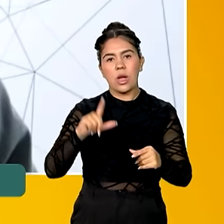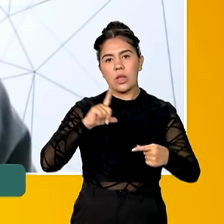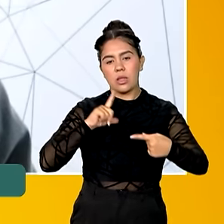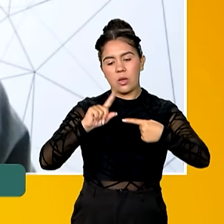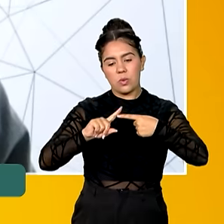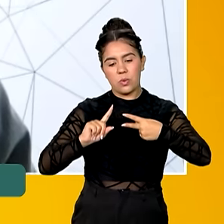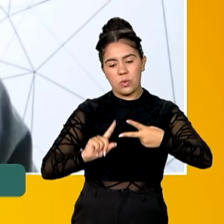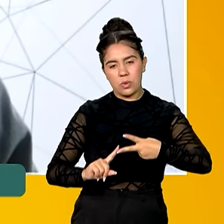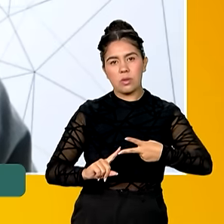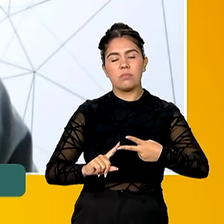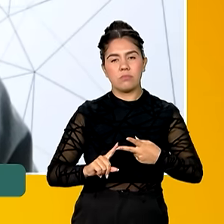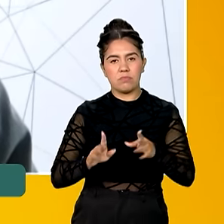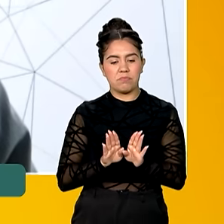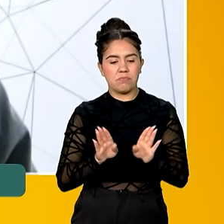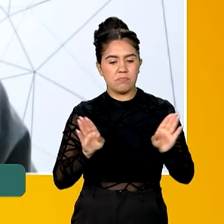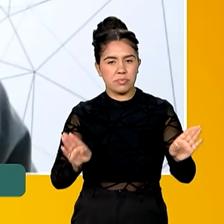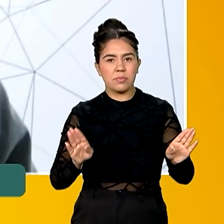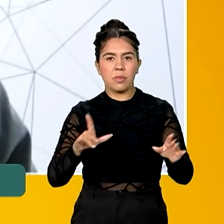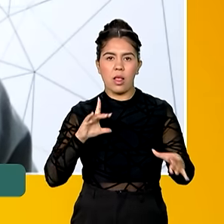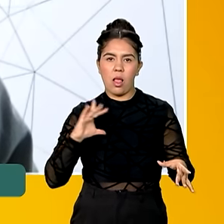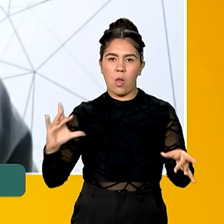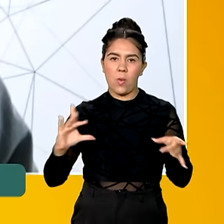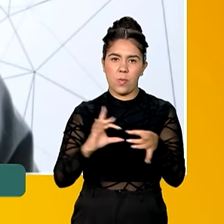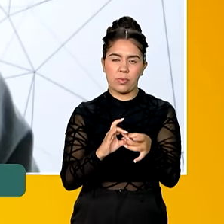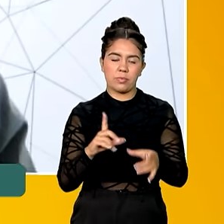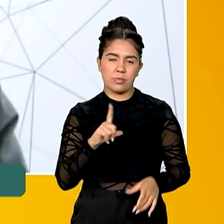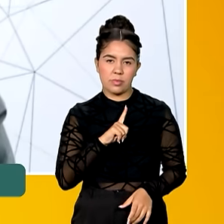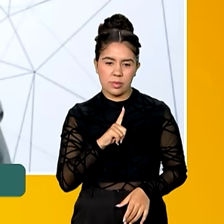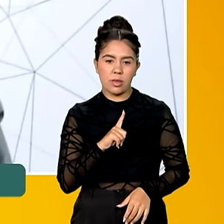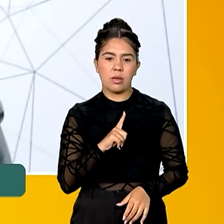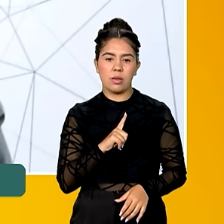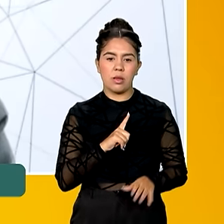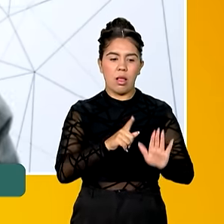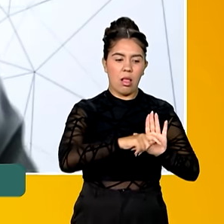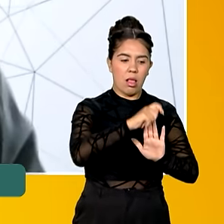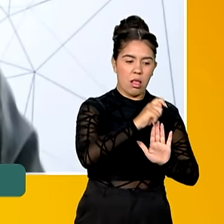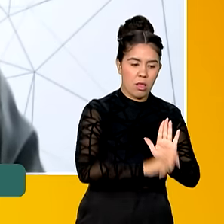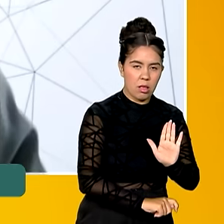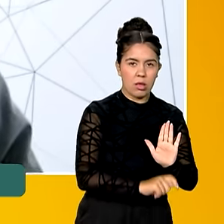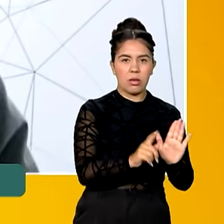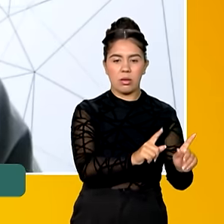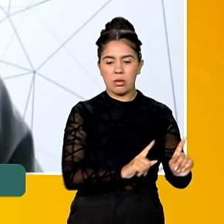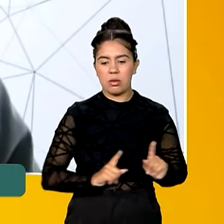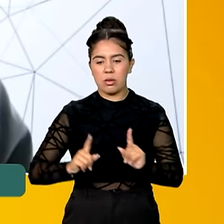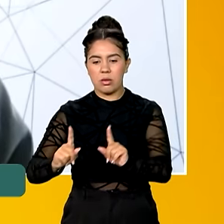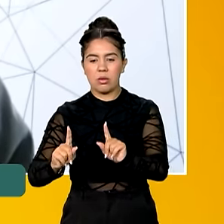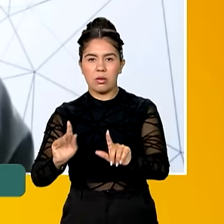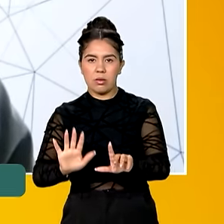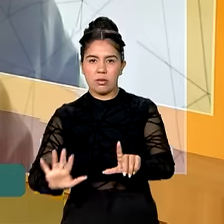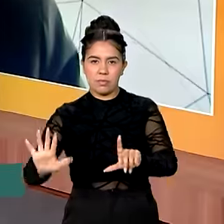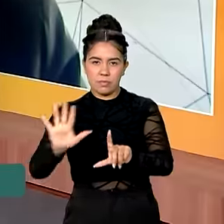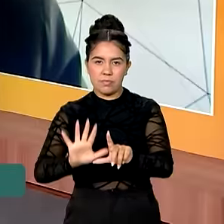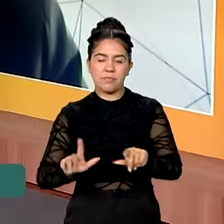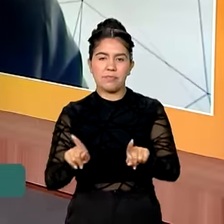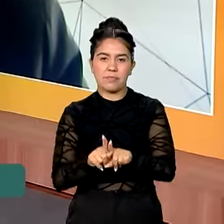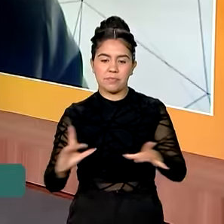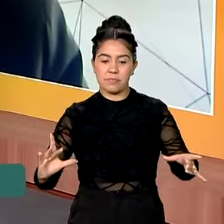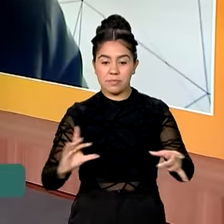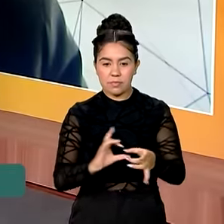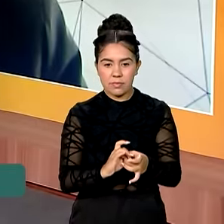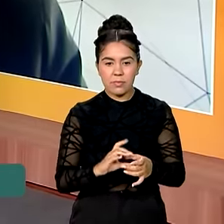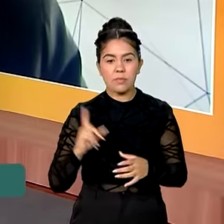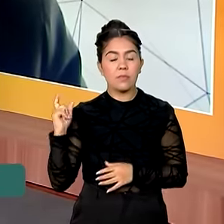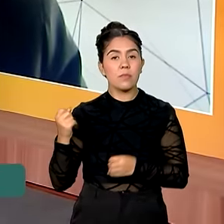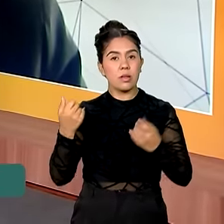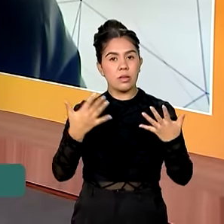plataformas, esses dois sistemas, eles são conectados. A gente faz a assinatura eletrônica utilizando a conta Gov.br. Por falar em não